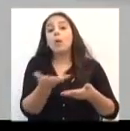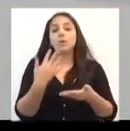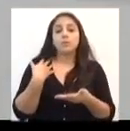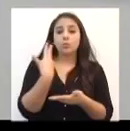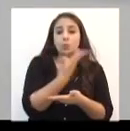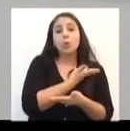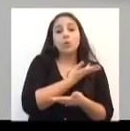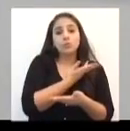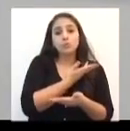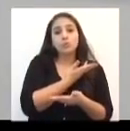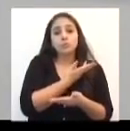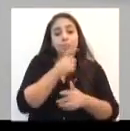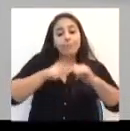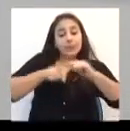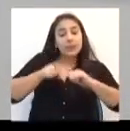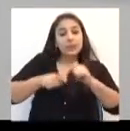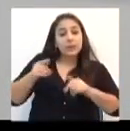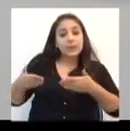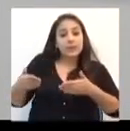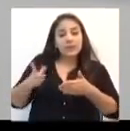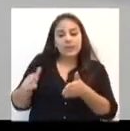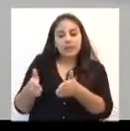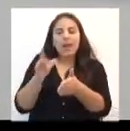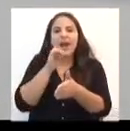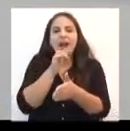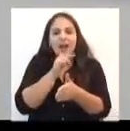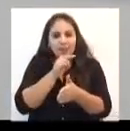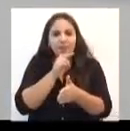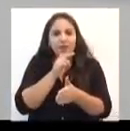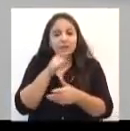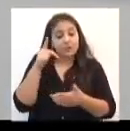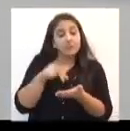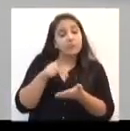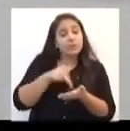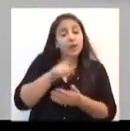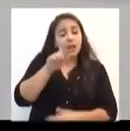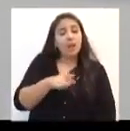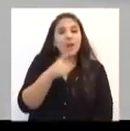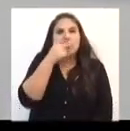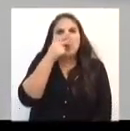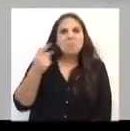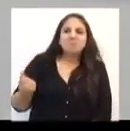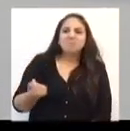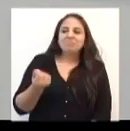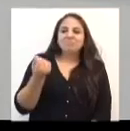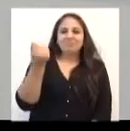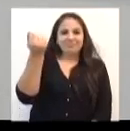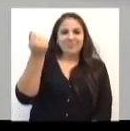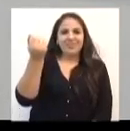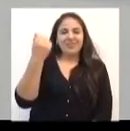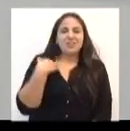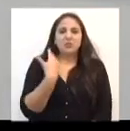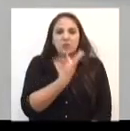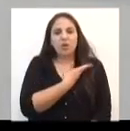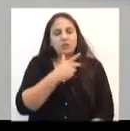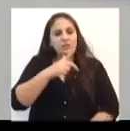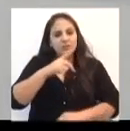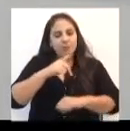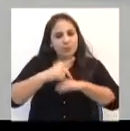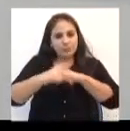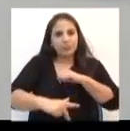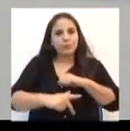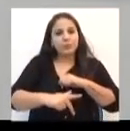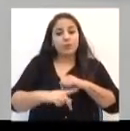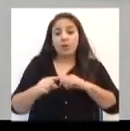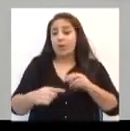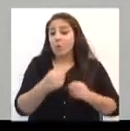recursos hídricos, que na verdade é a grande riqueza. Nós aqui em Passo Fundo, nós somos privilegiados, né?